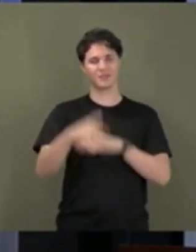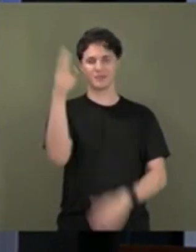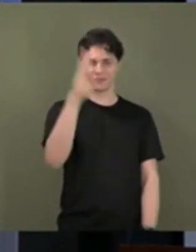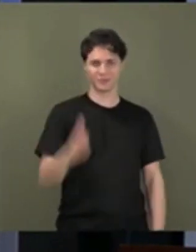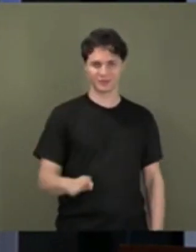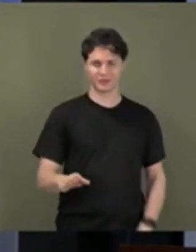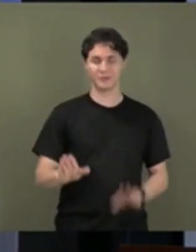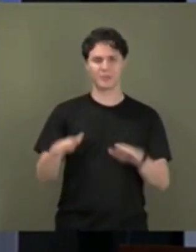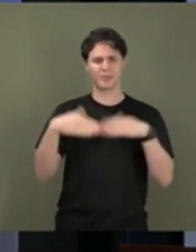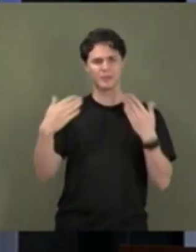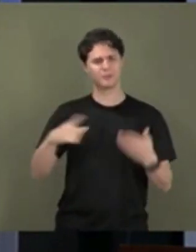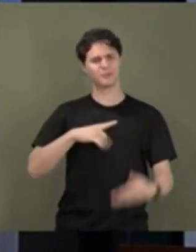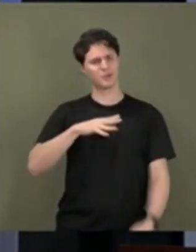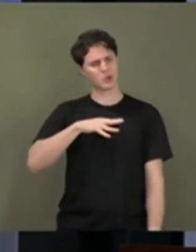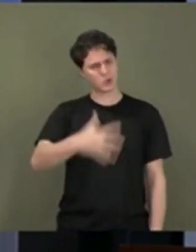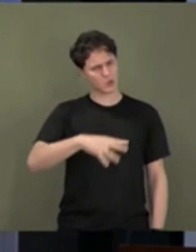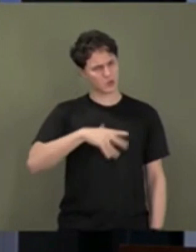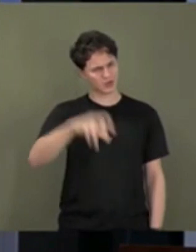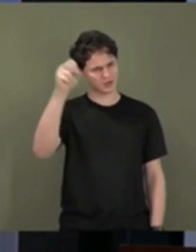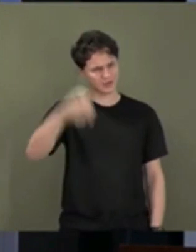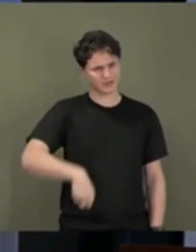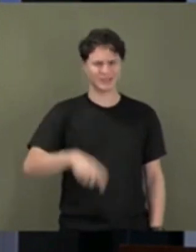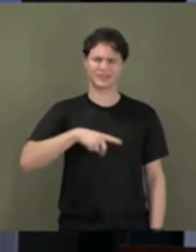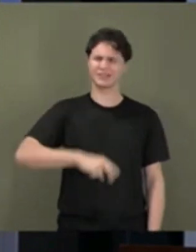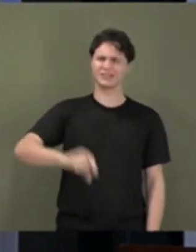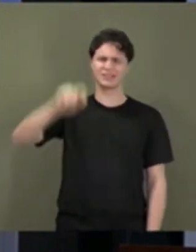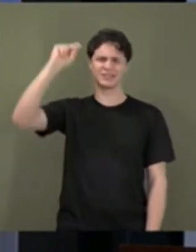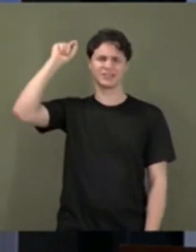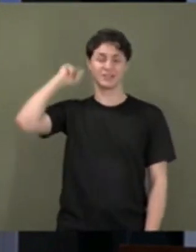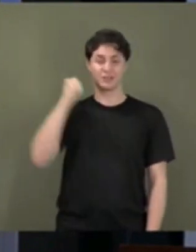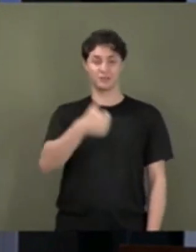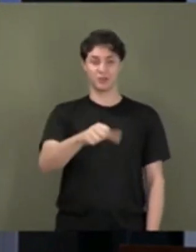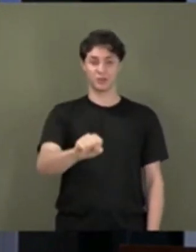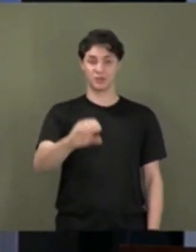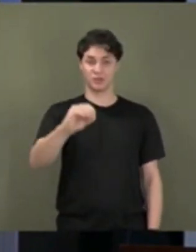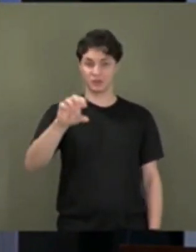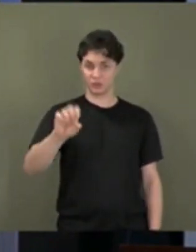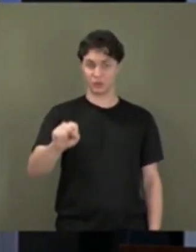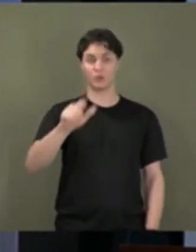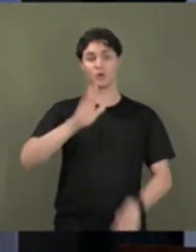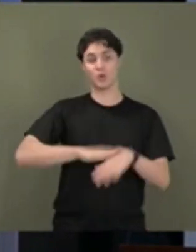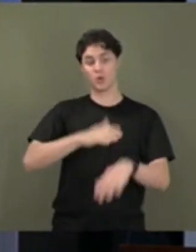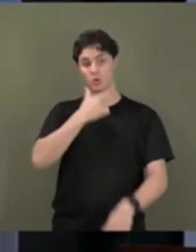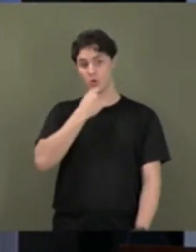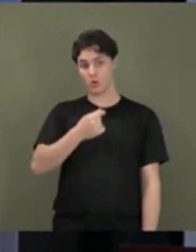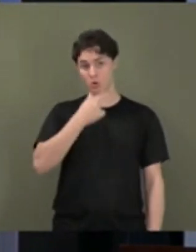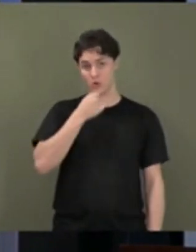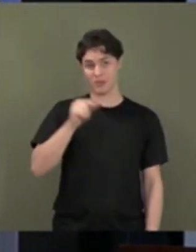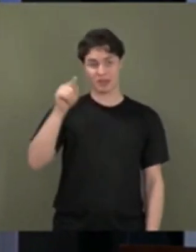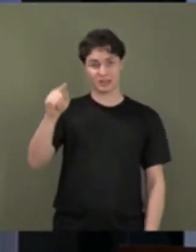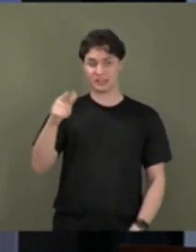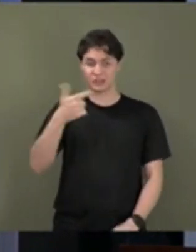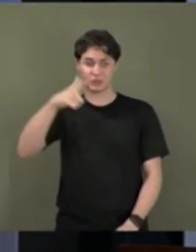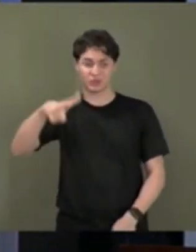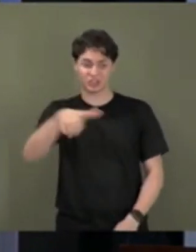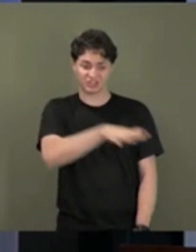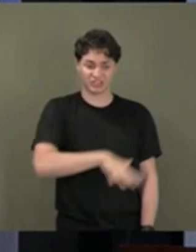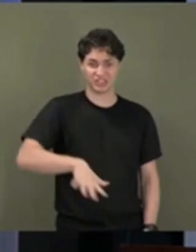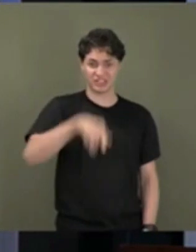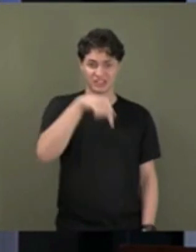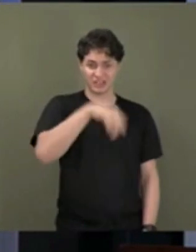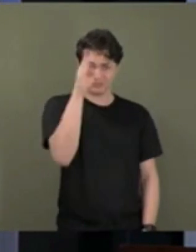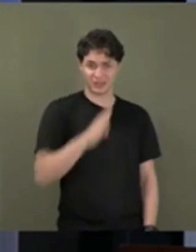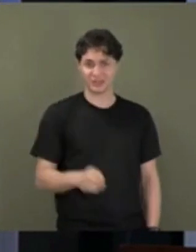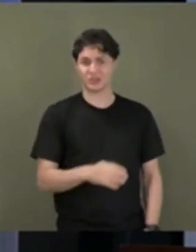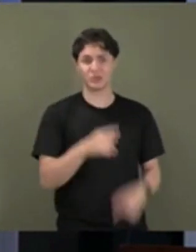A coragem ainda, em 1808, quando não tinha espaço naquela